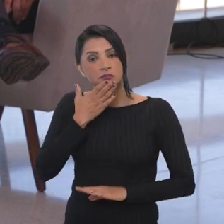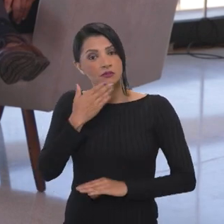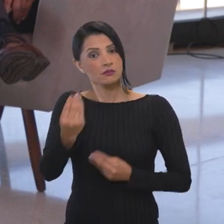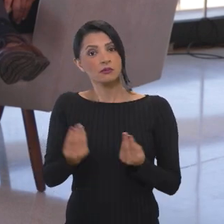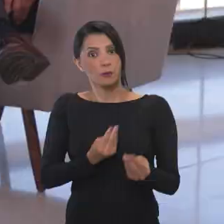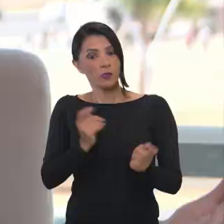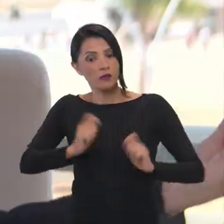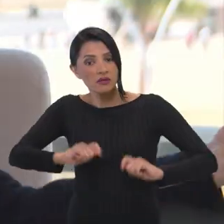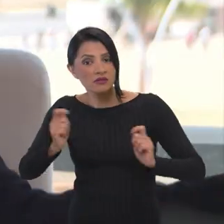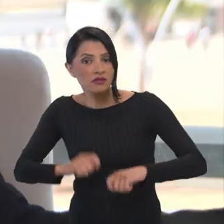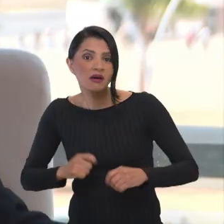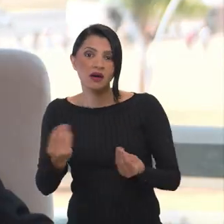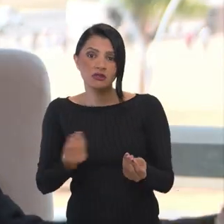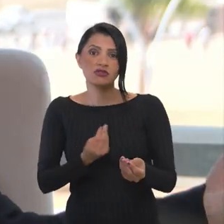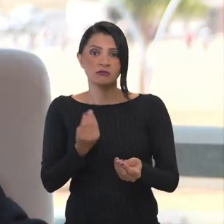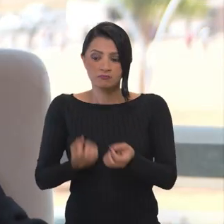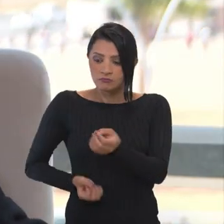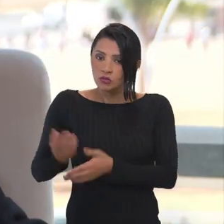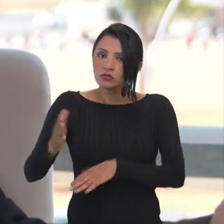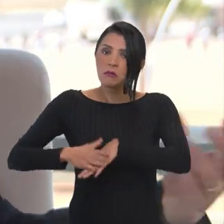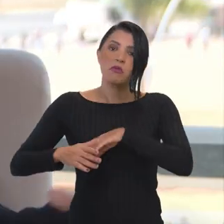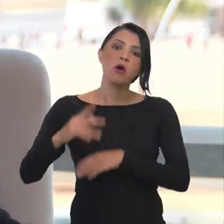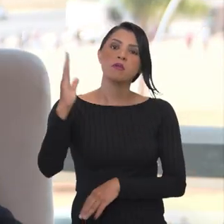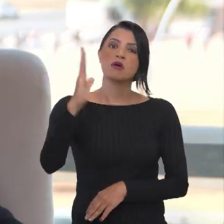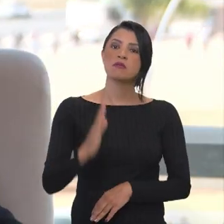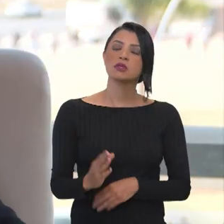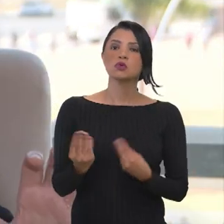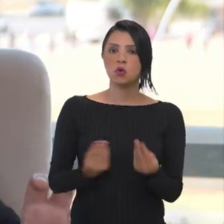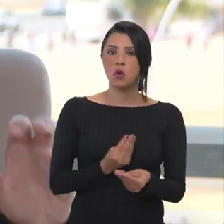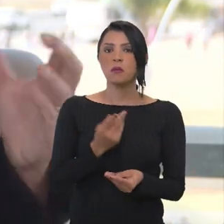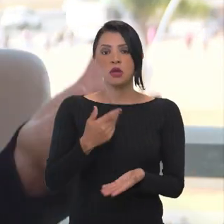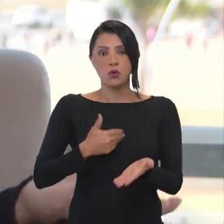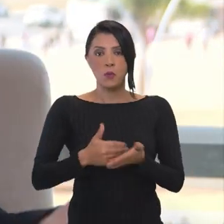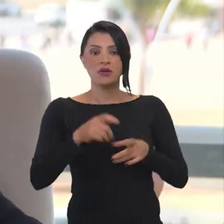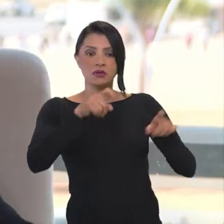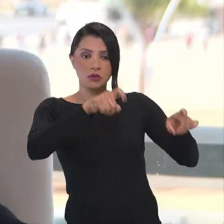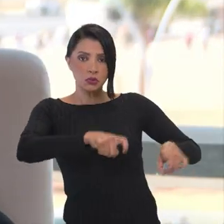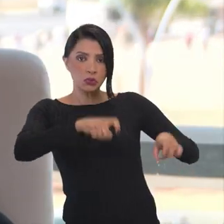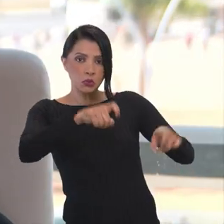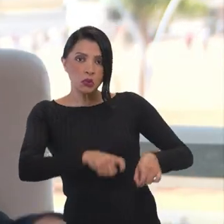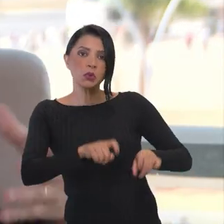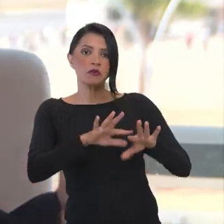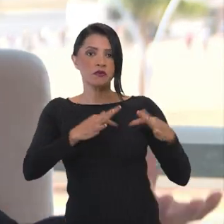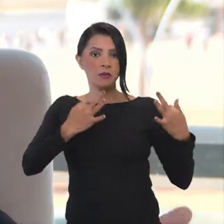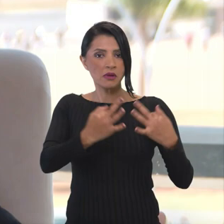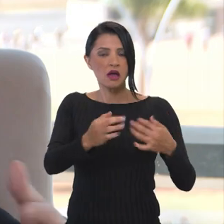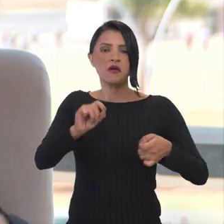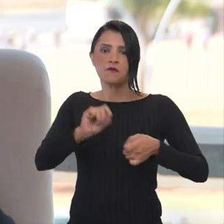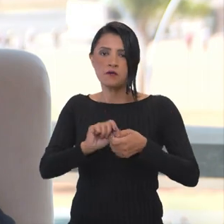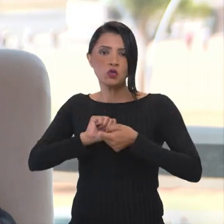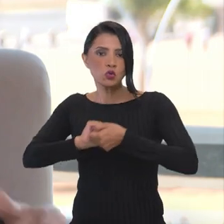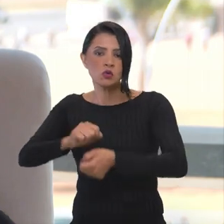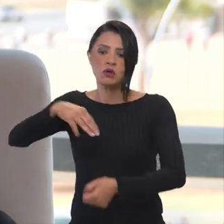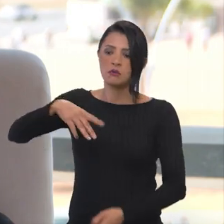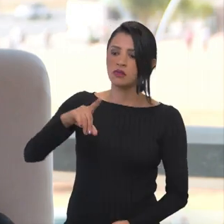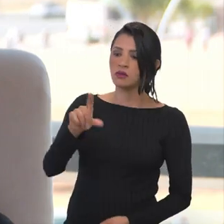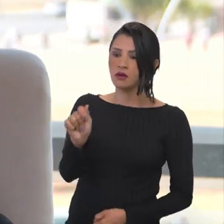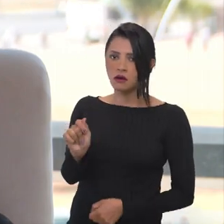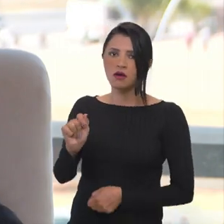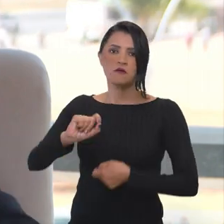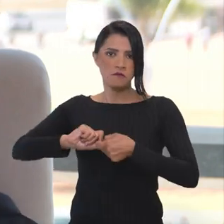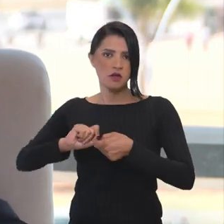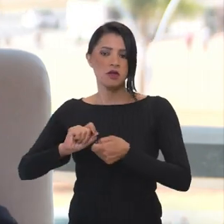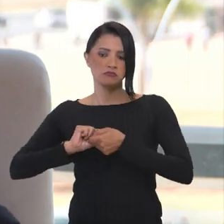melhorar a capacidade produtiva no Brasil. E vai desde a agricultura familiar, a gente fez junto com MDA e com